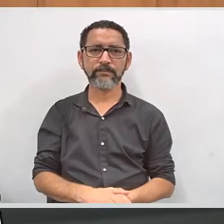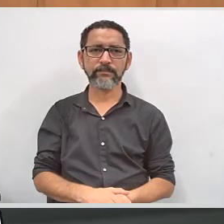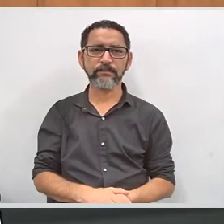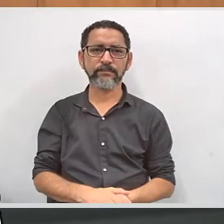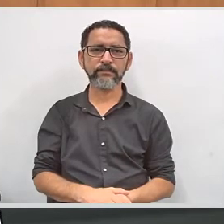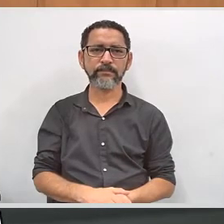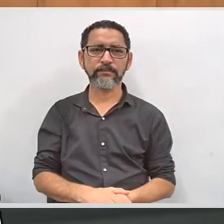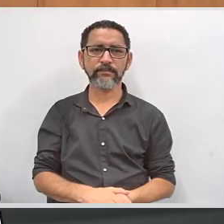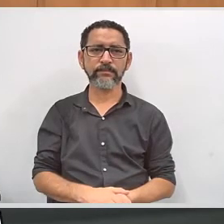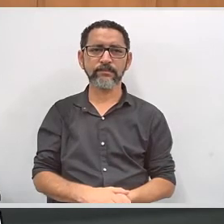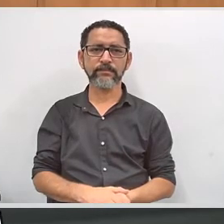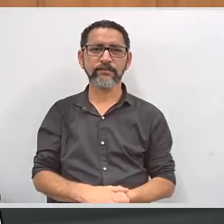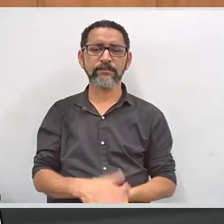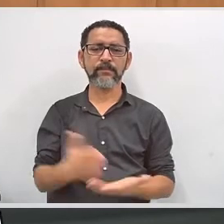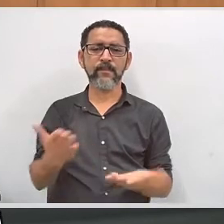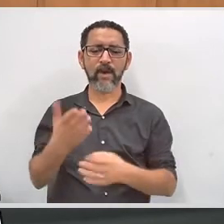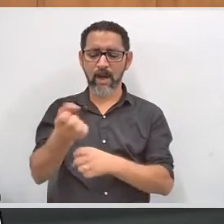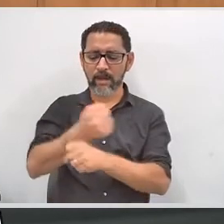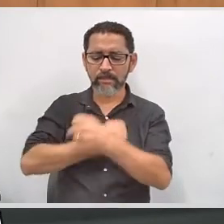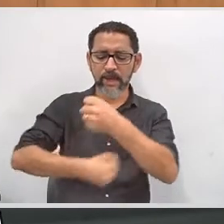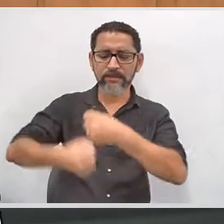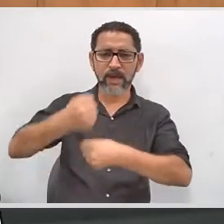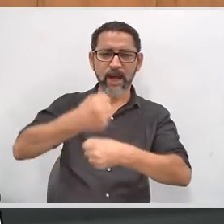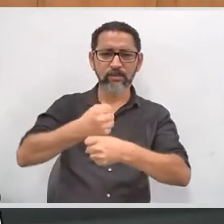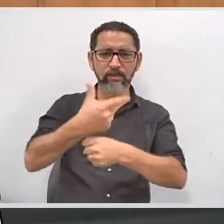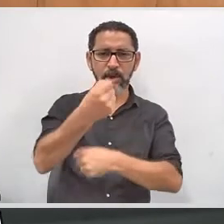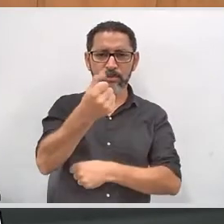Fizemos, agora, no ano de 2017,